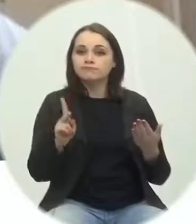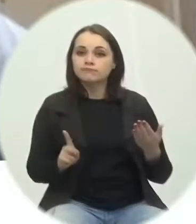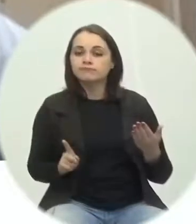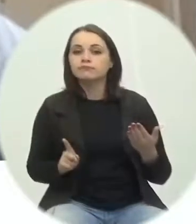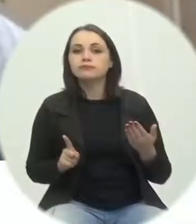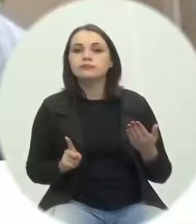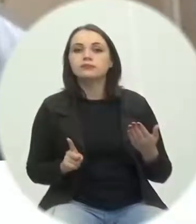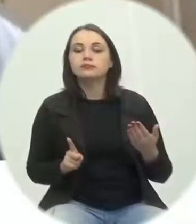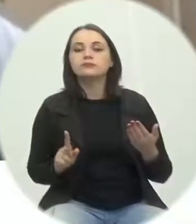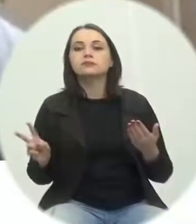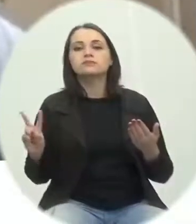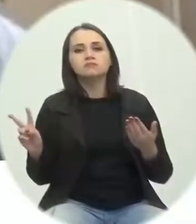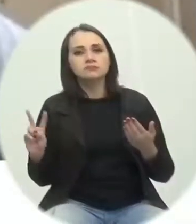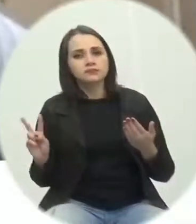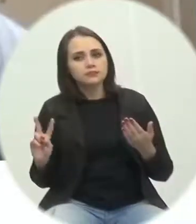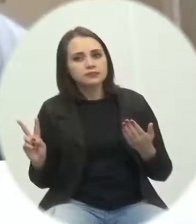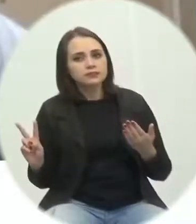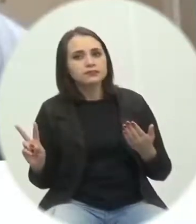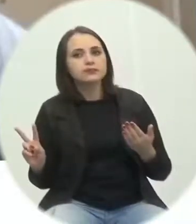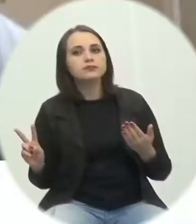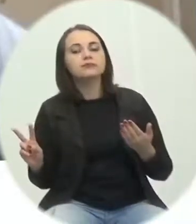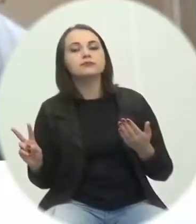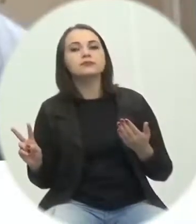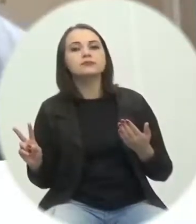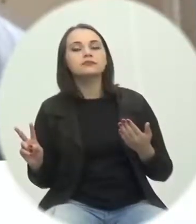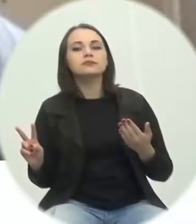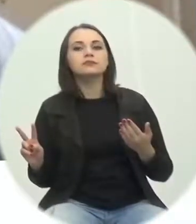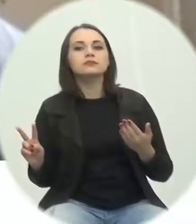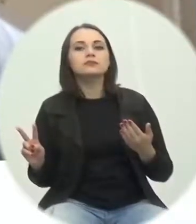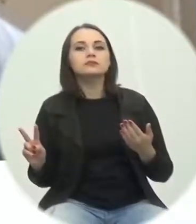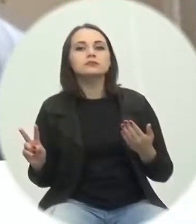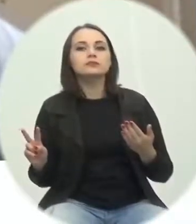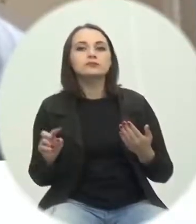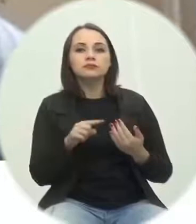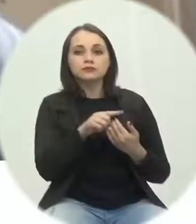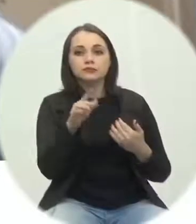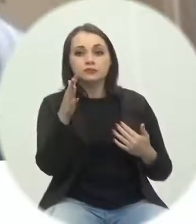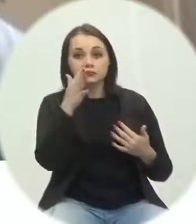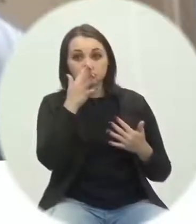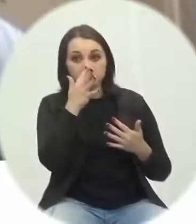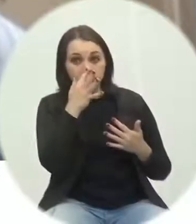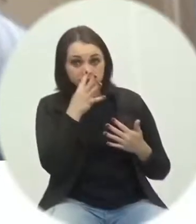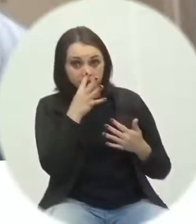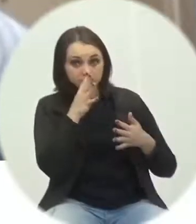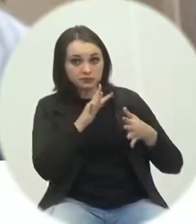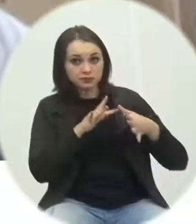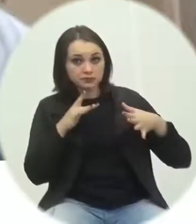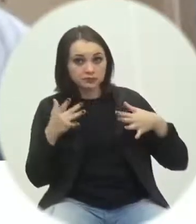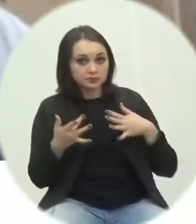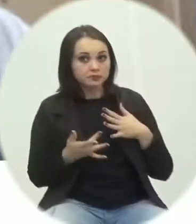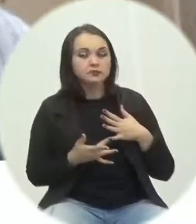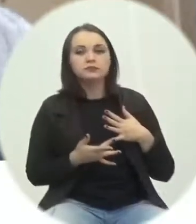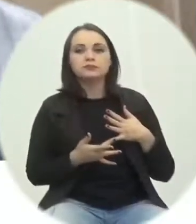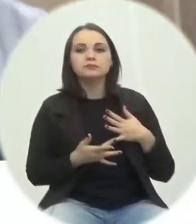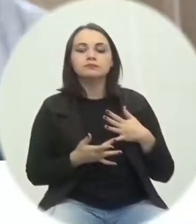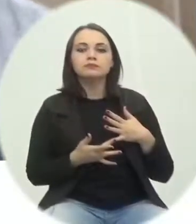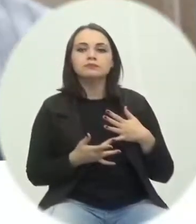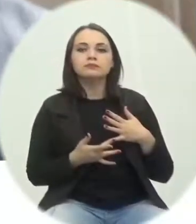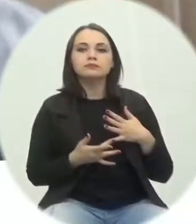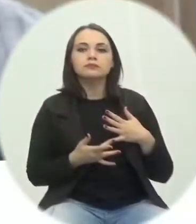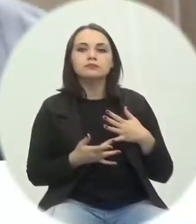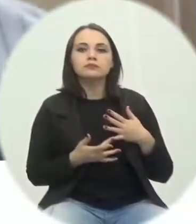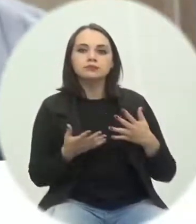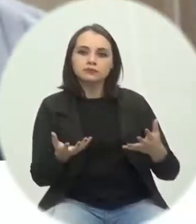Vereadores, Sras. Vereadoras, você que nos assiste aí de casa, eu queria